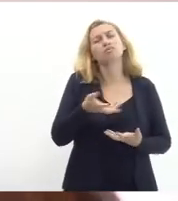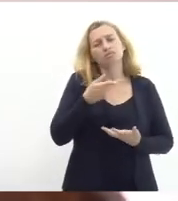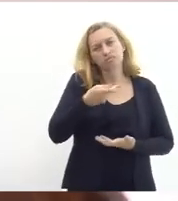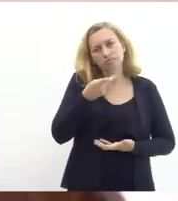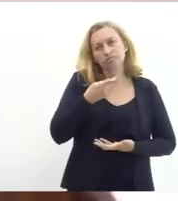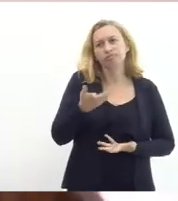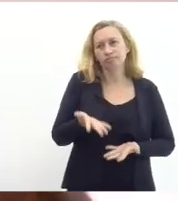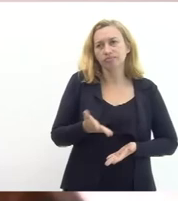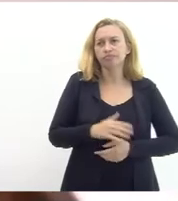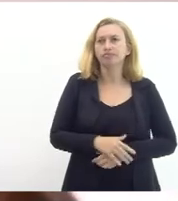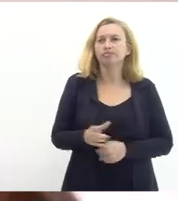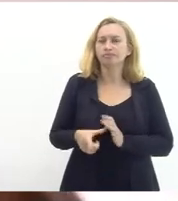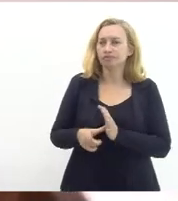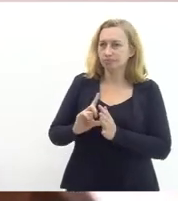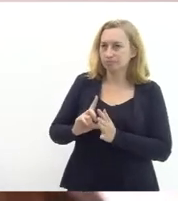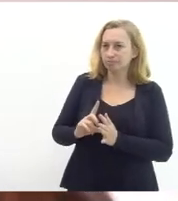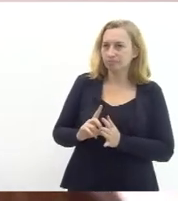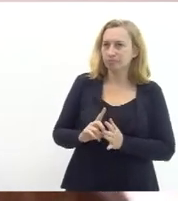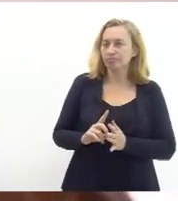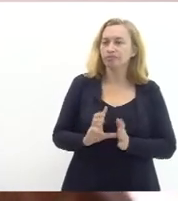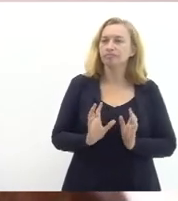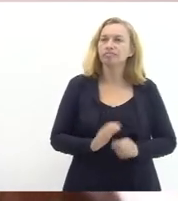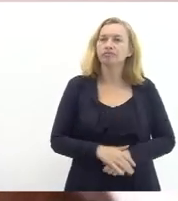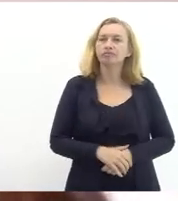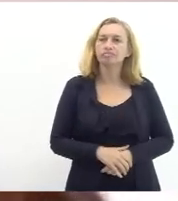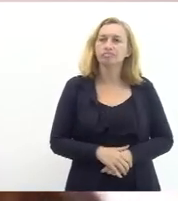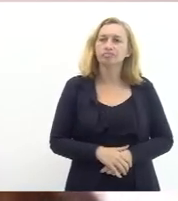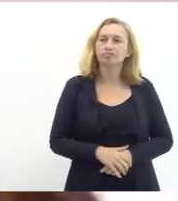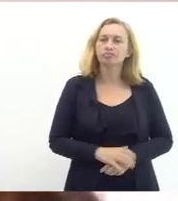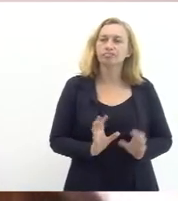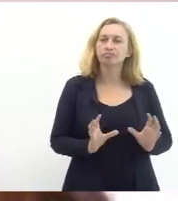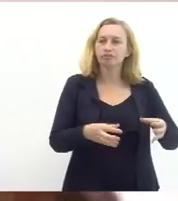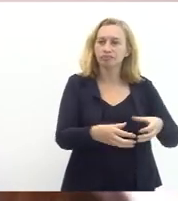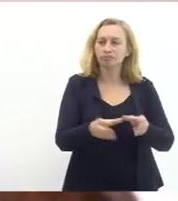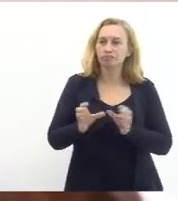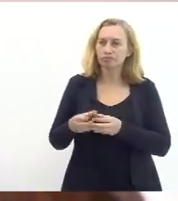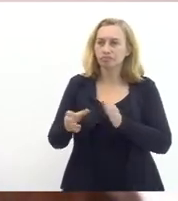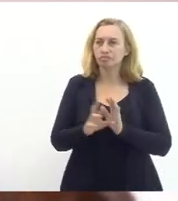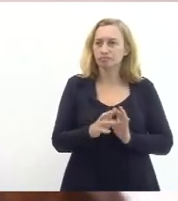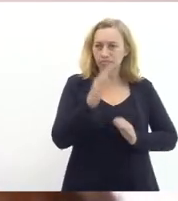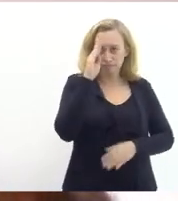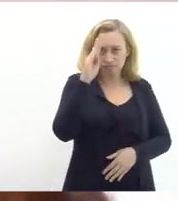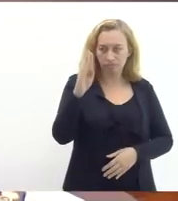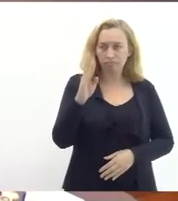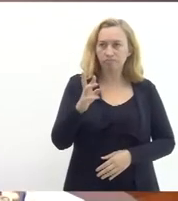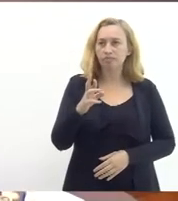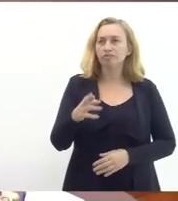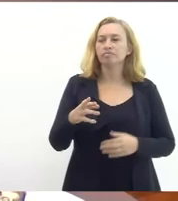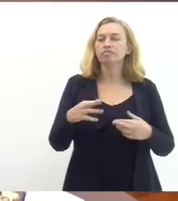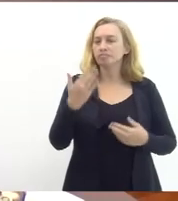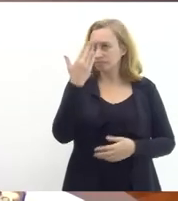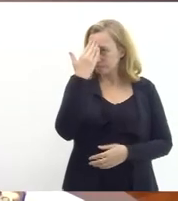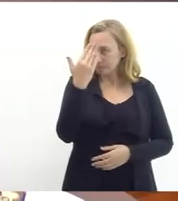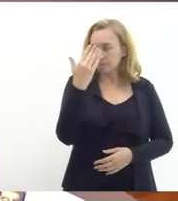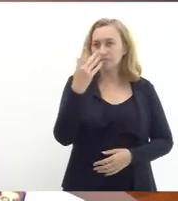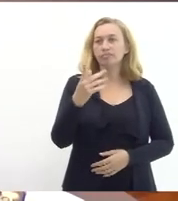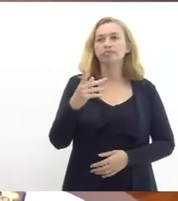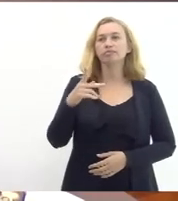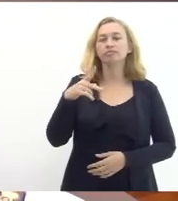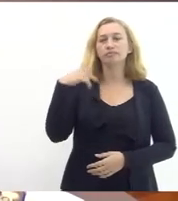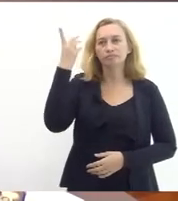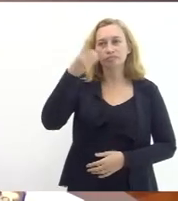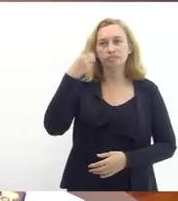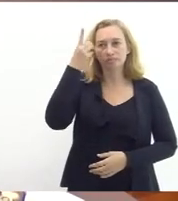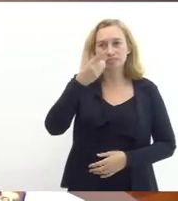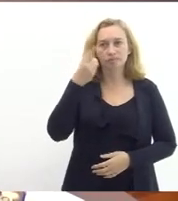antes de devolver a palavra aqui aos órgãos públicos principais dessa audiência Obrigado deputado Valdeck temos aí